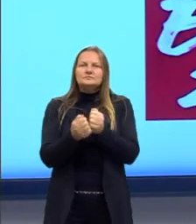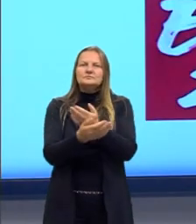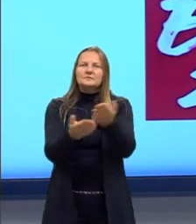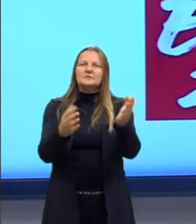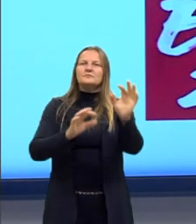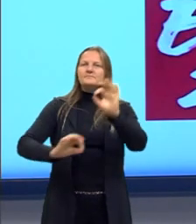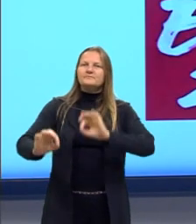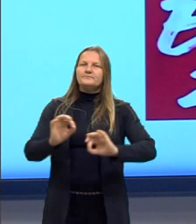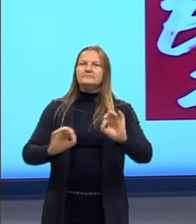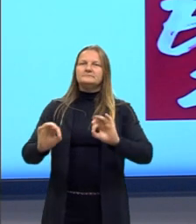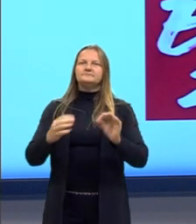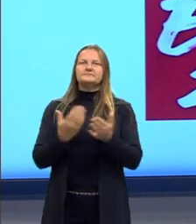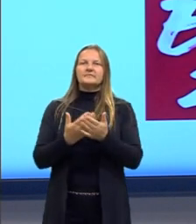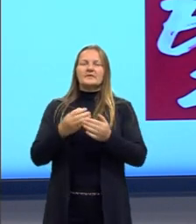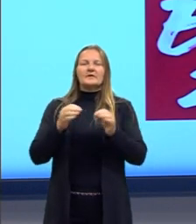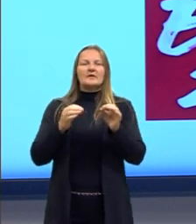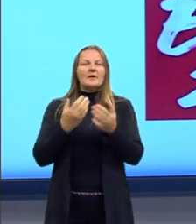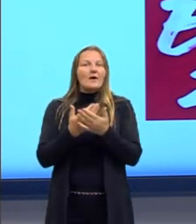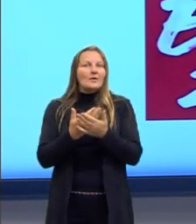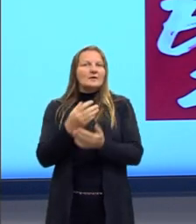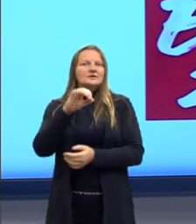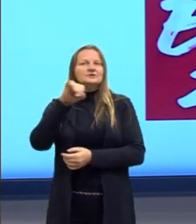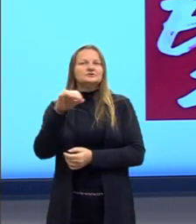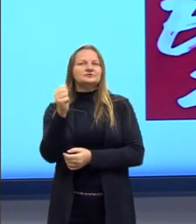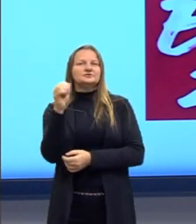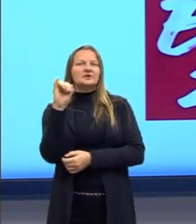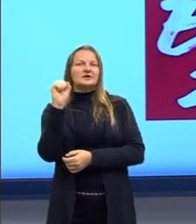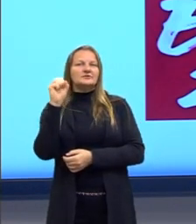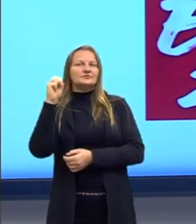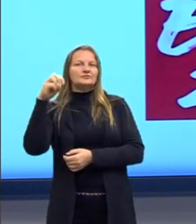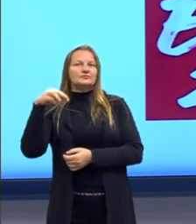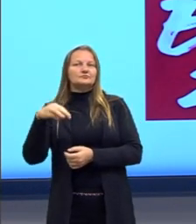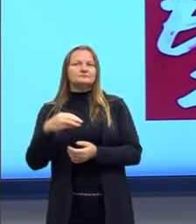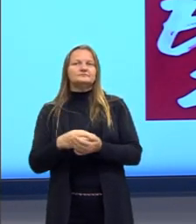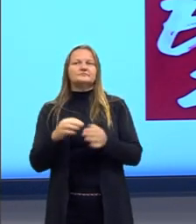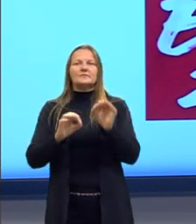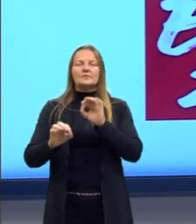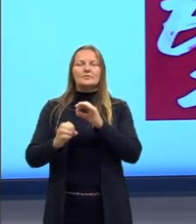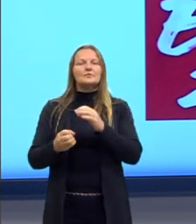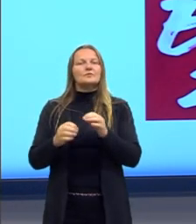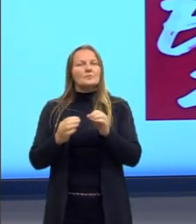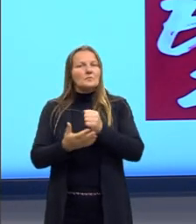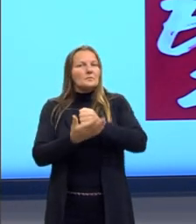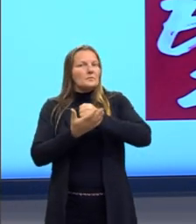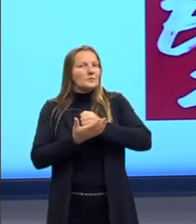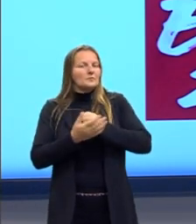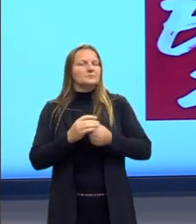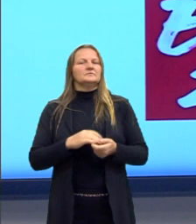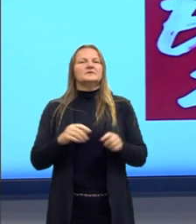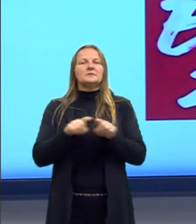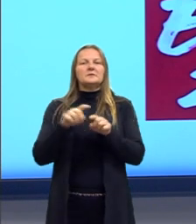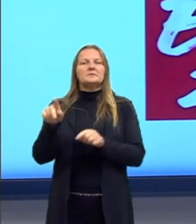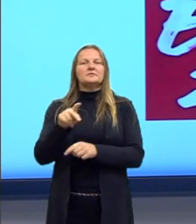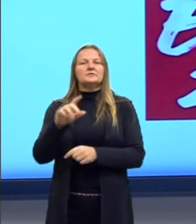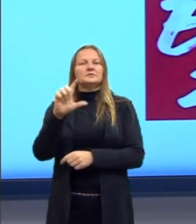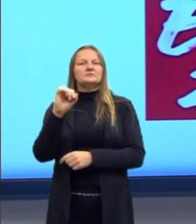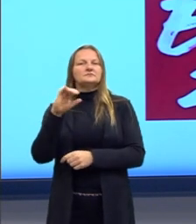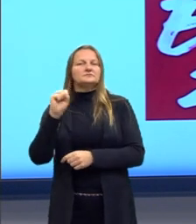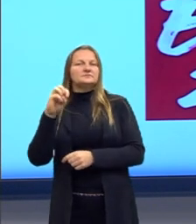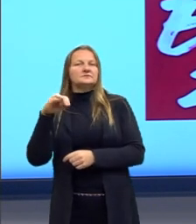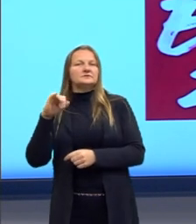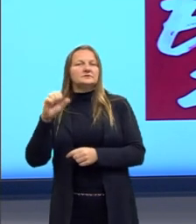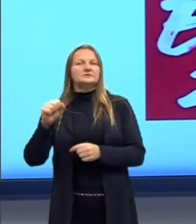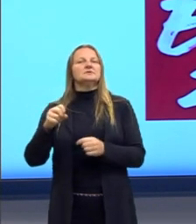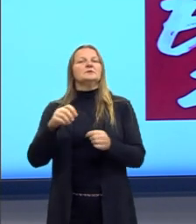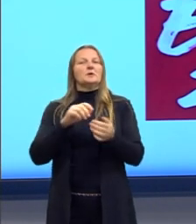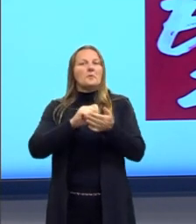preparação dessa aula, o professor Jair São Paulo Bossa, o curador da nossa disciplina, e também a professora Lisiane,